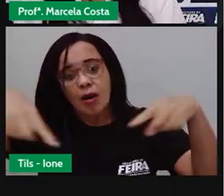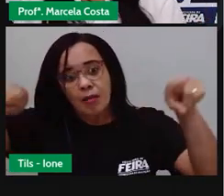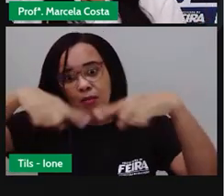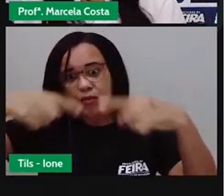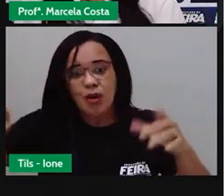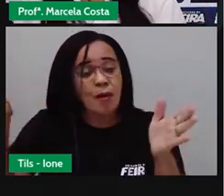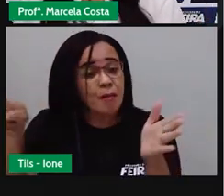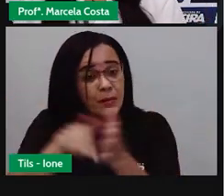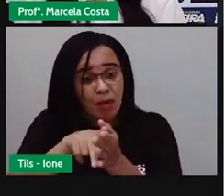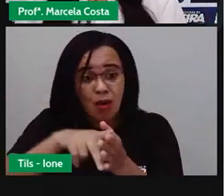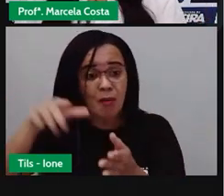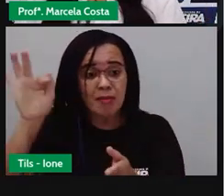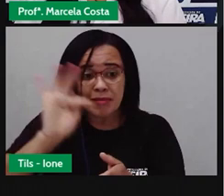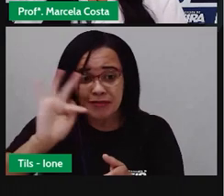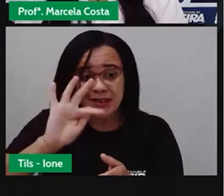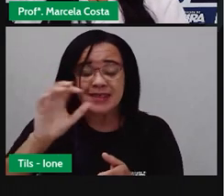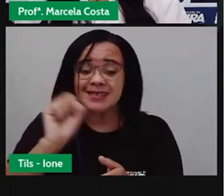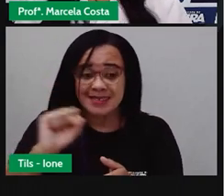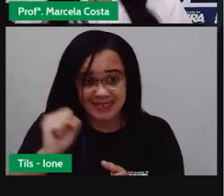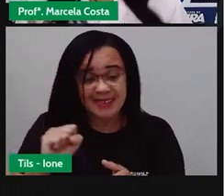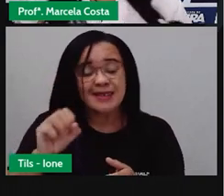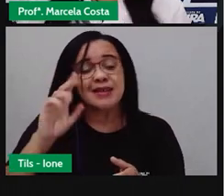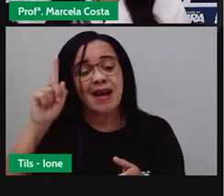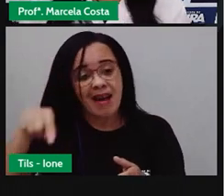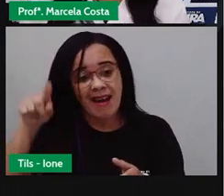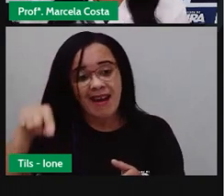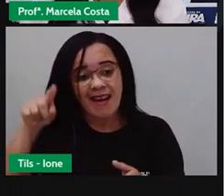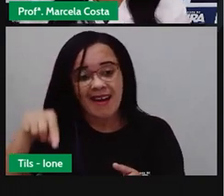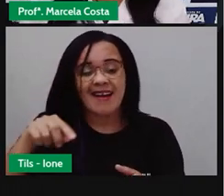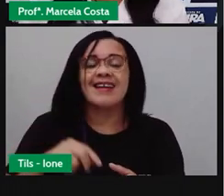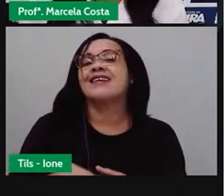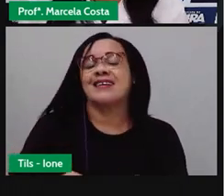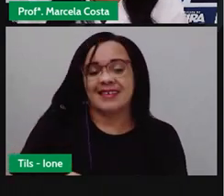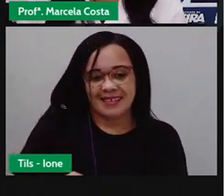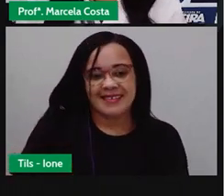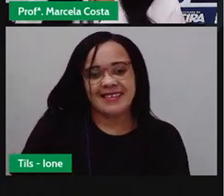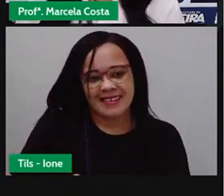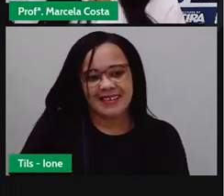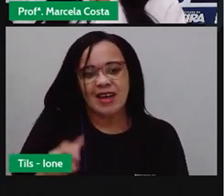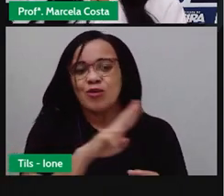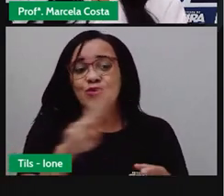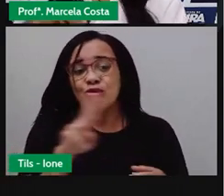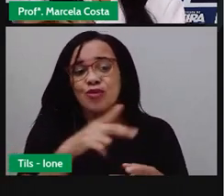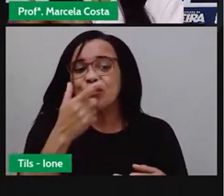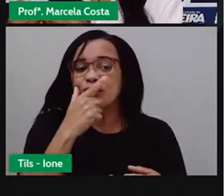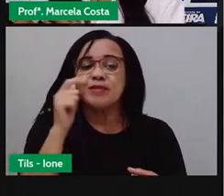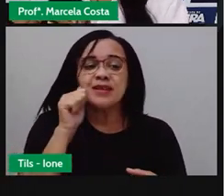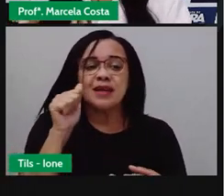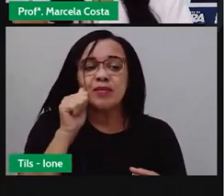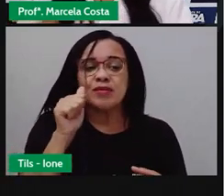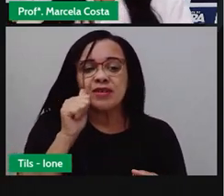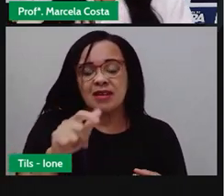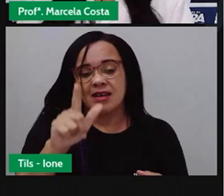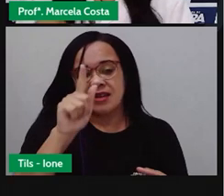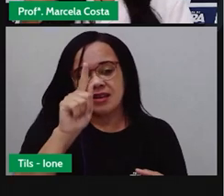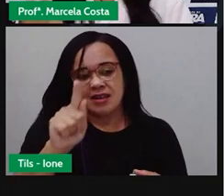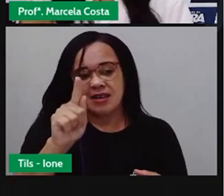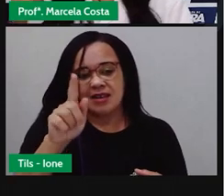sabiam? Pois é. O nome Georgina Esma. Pois é,